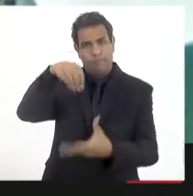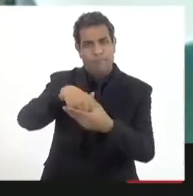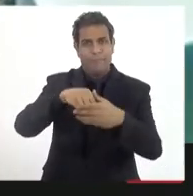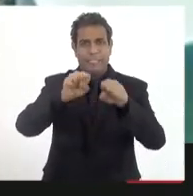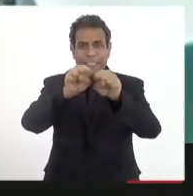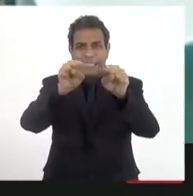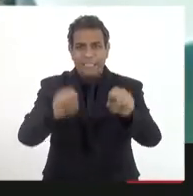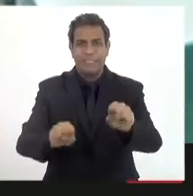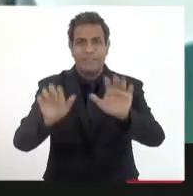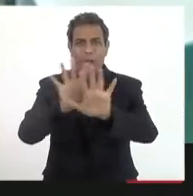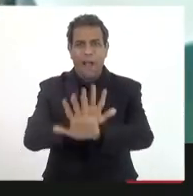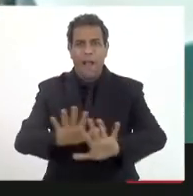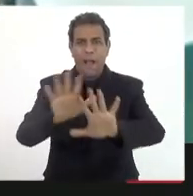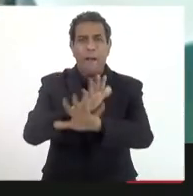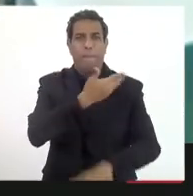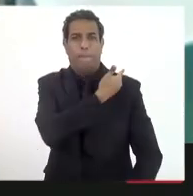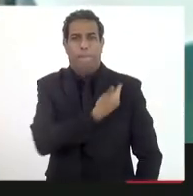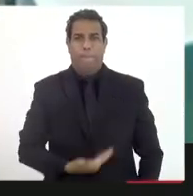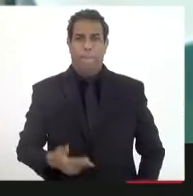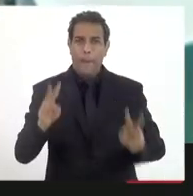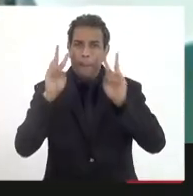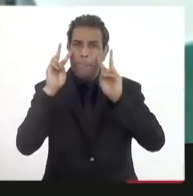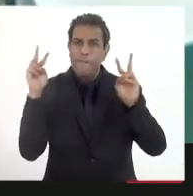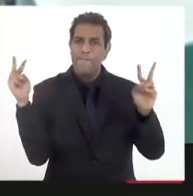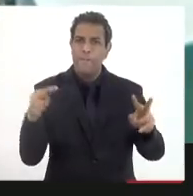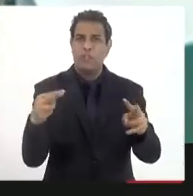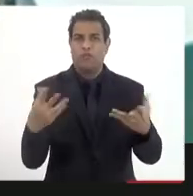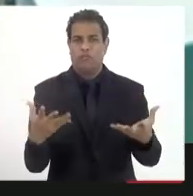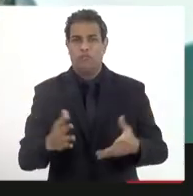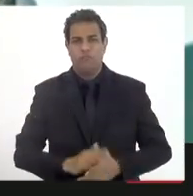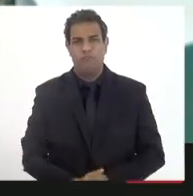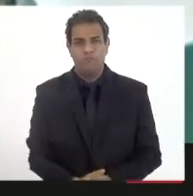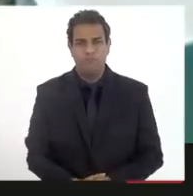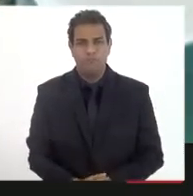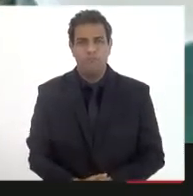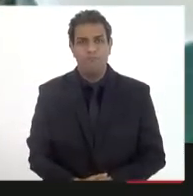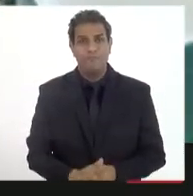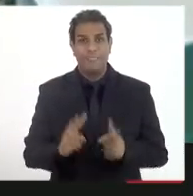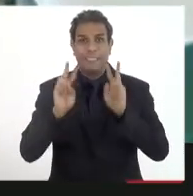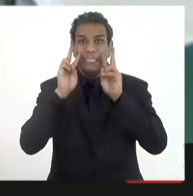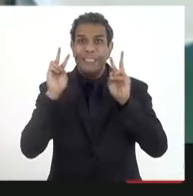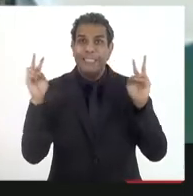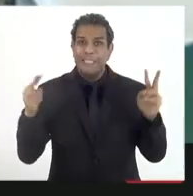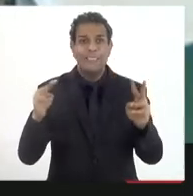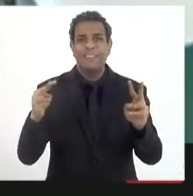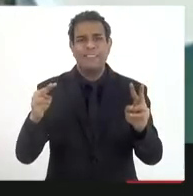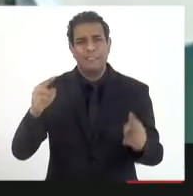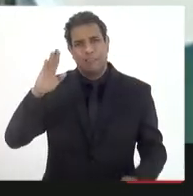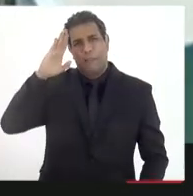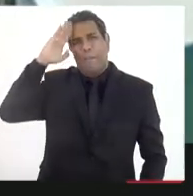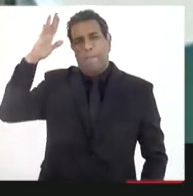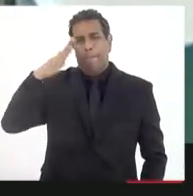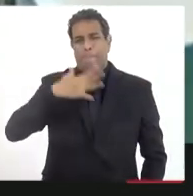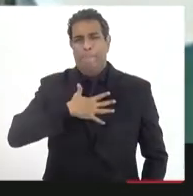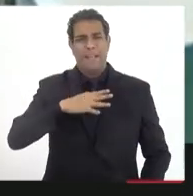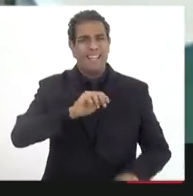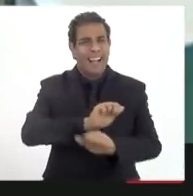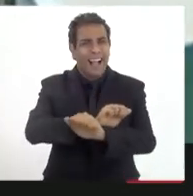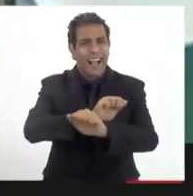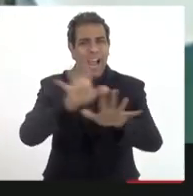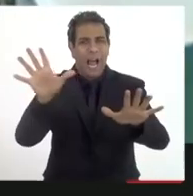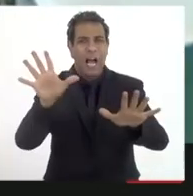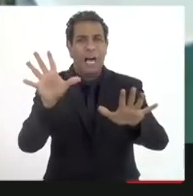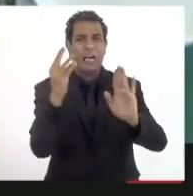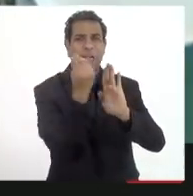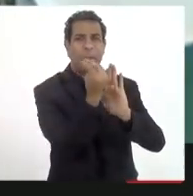de serviço público e tem que ser pensada dessa maneira. Então, esses são pontos centrais que têm que ficar mais claros